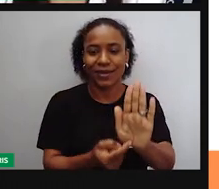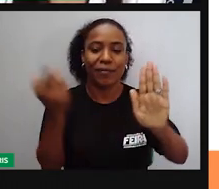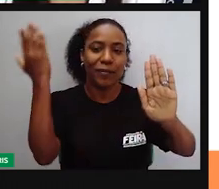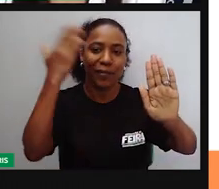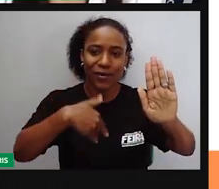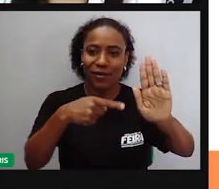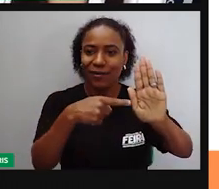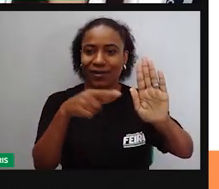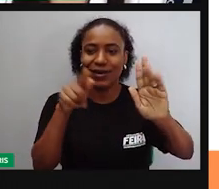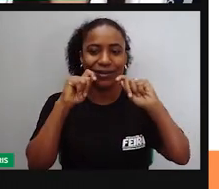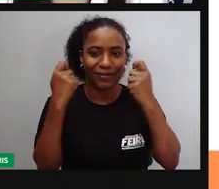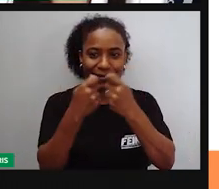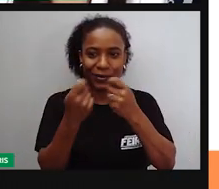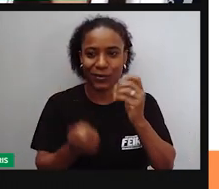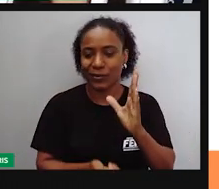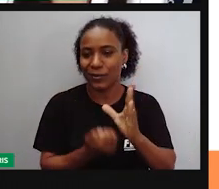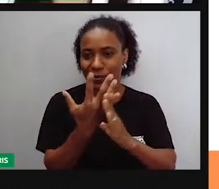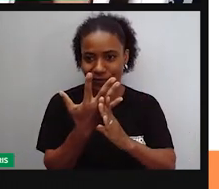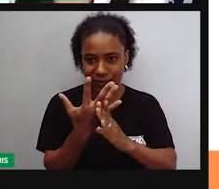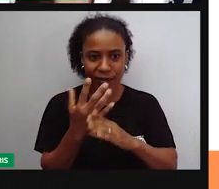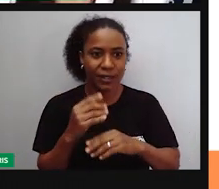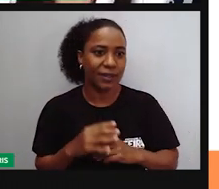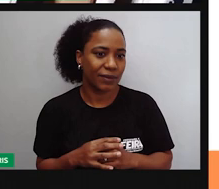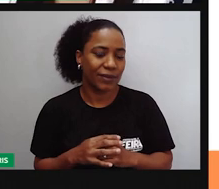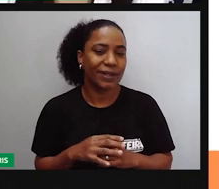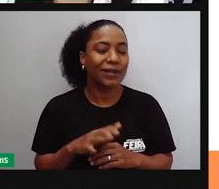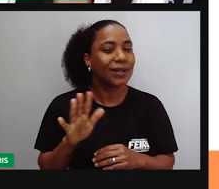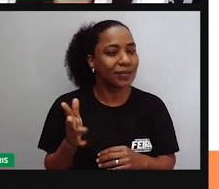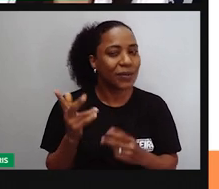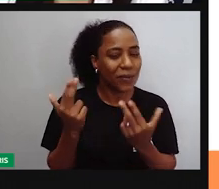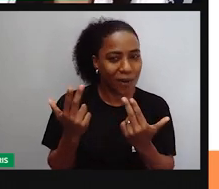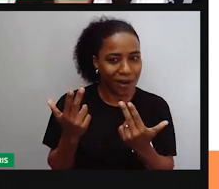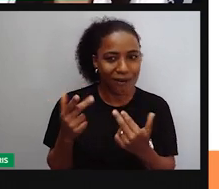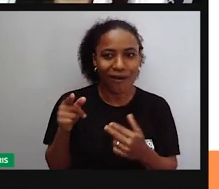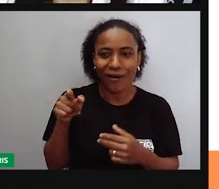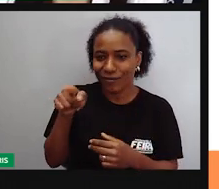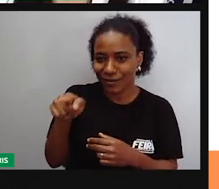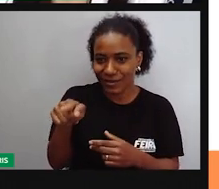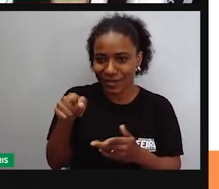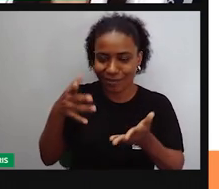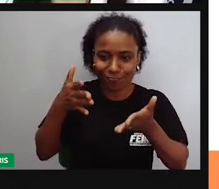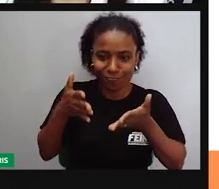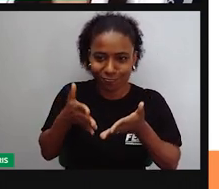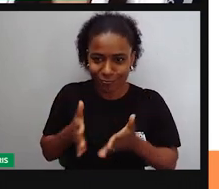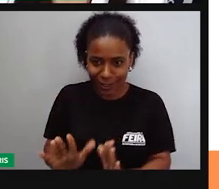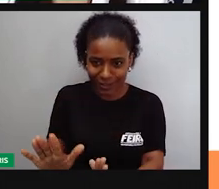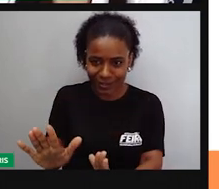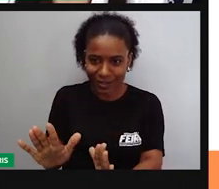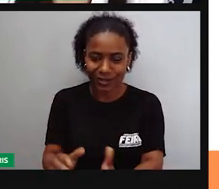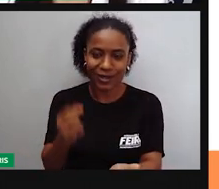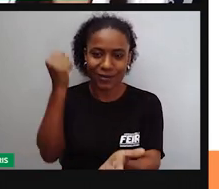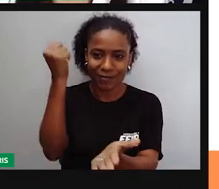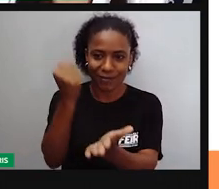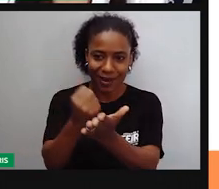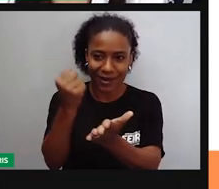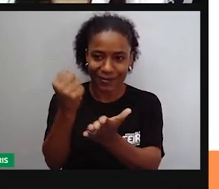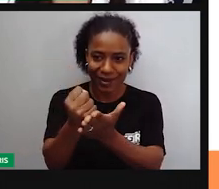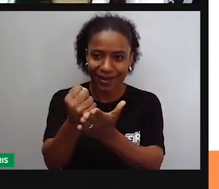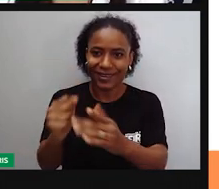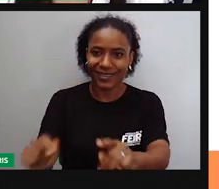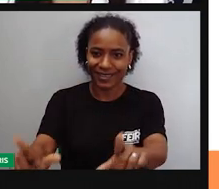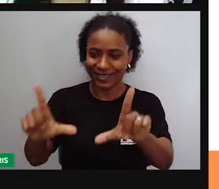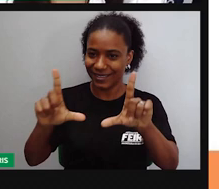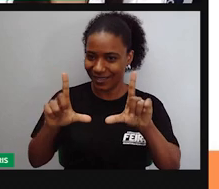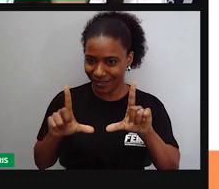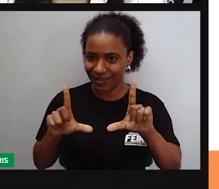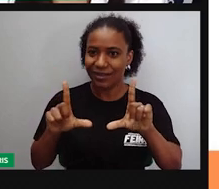existência. Quando você nasce aí, você não tem um registro lá no cartório, não é? Que prova ali que é um documento, né?